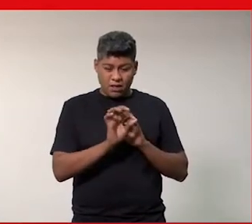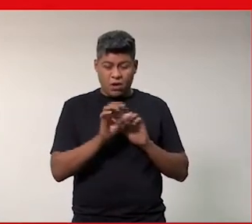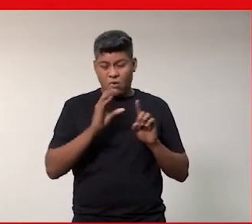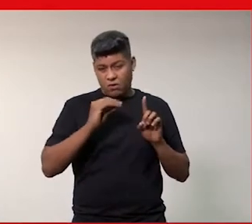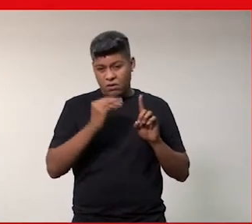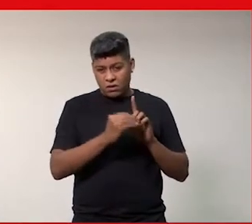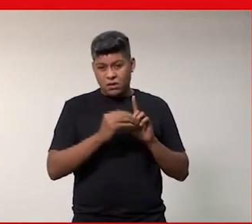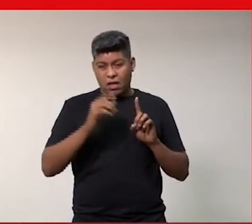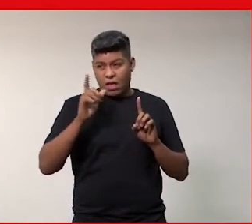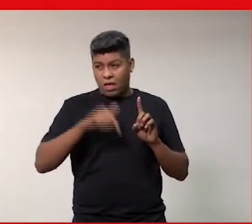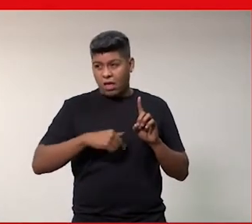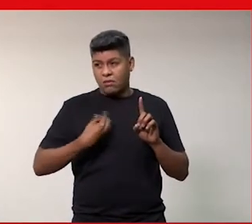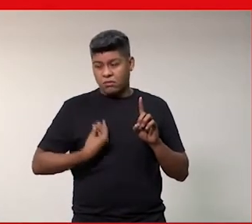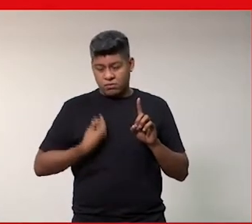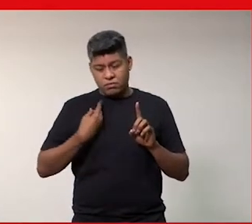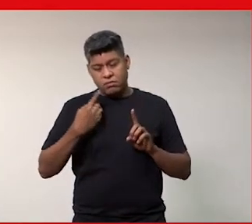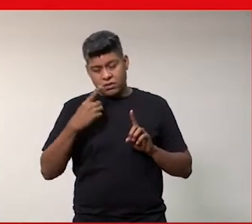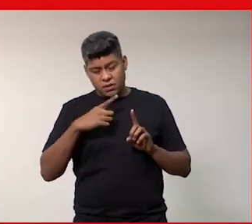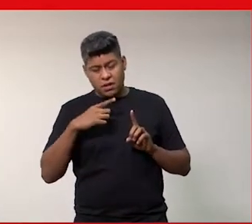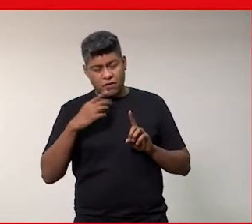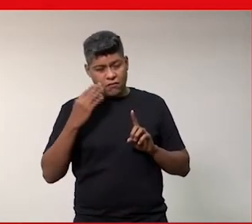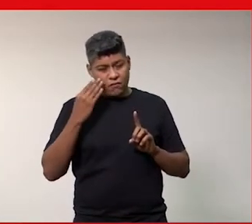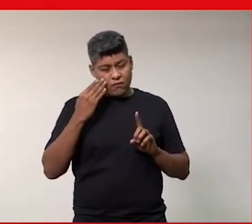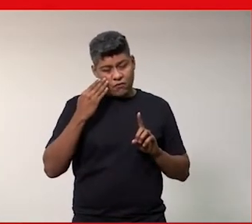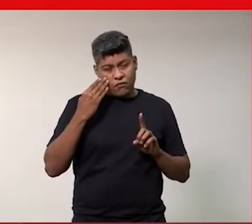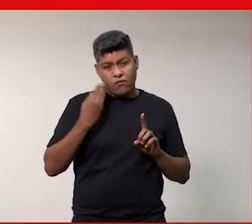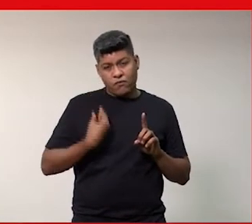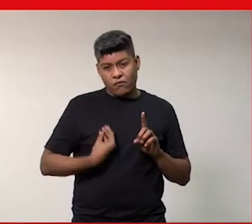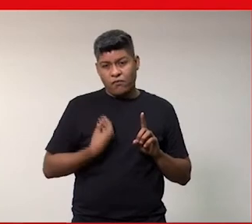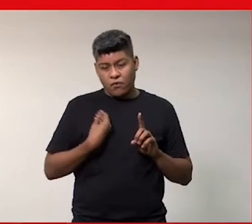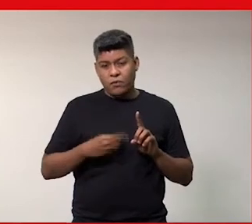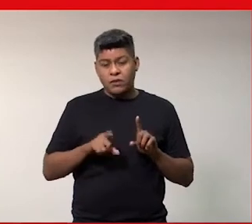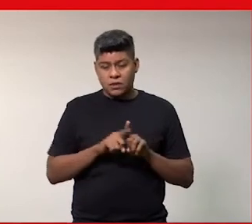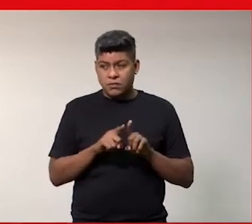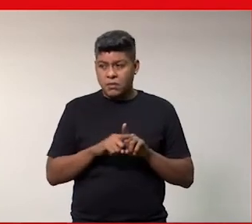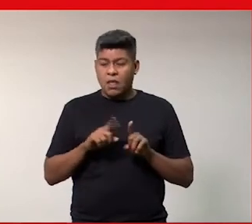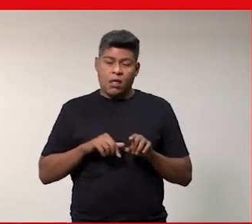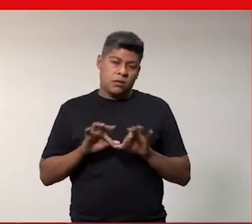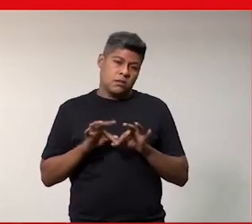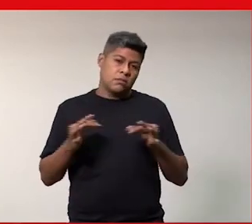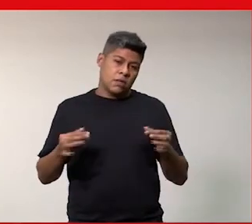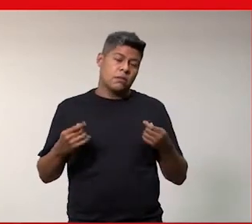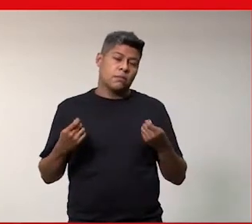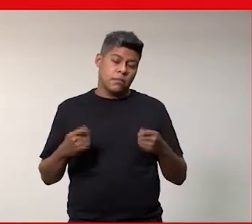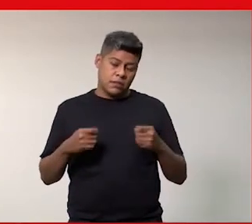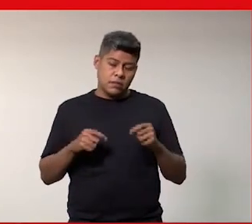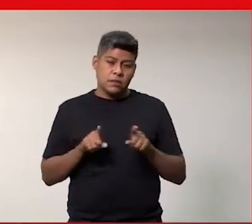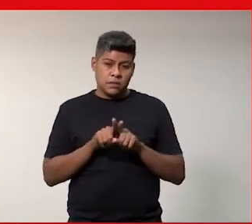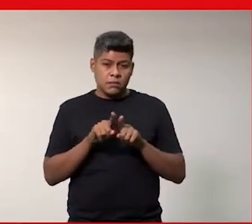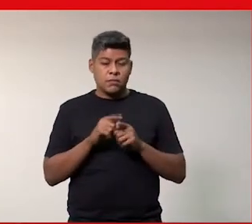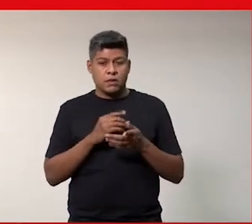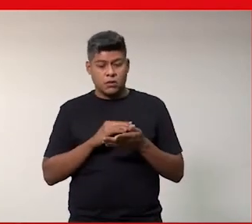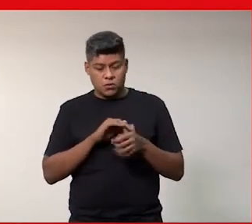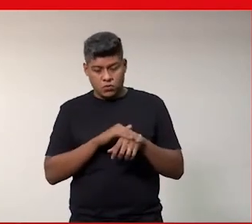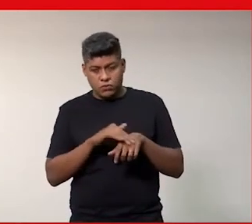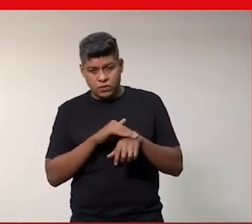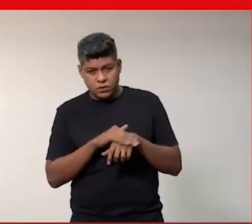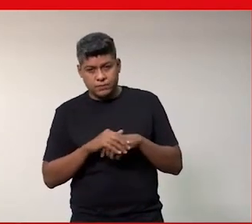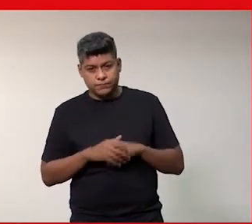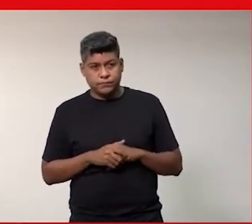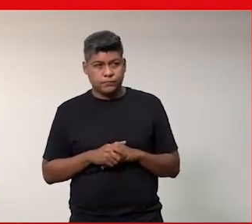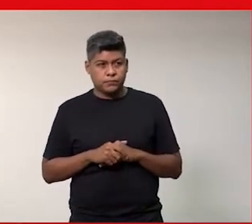serve para isso e ele também tem essa forma e ele também é sutil e a gente precisa também conversar sobre isso então